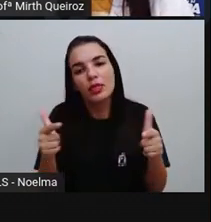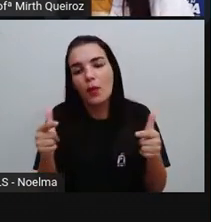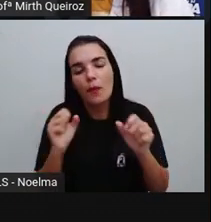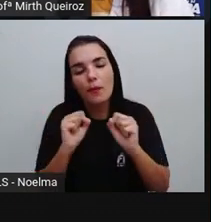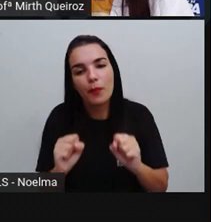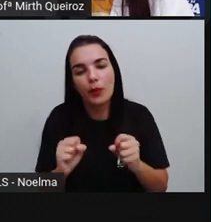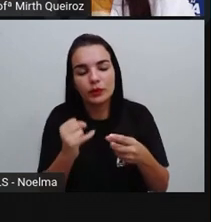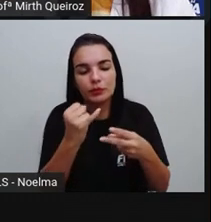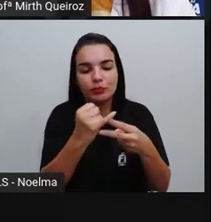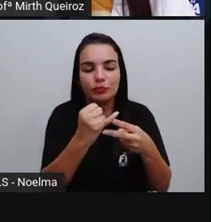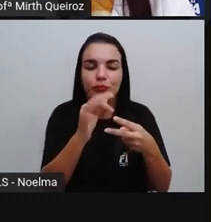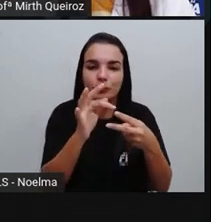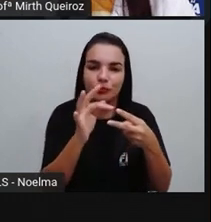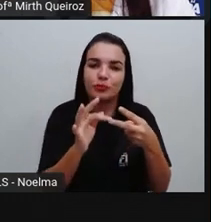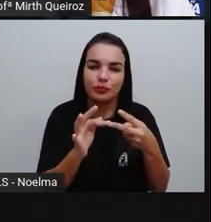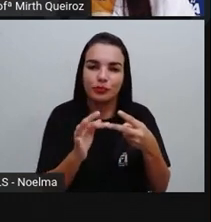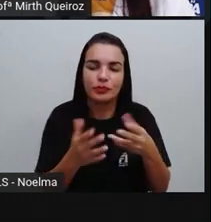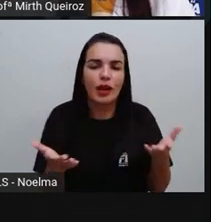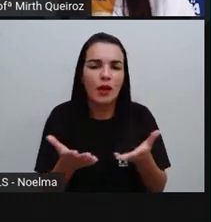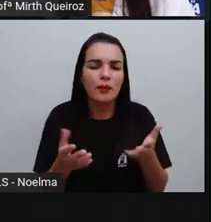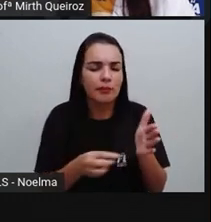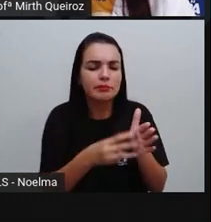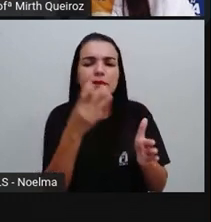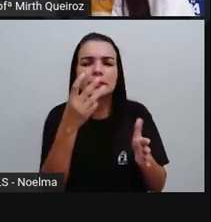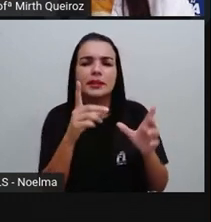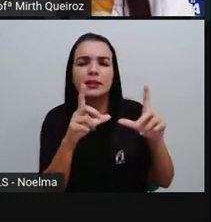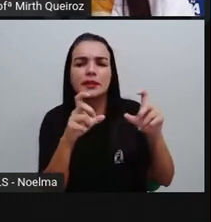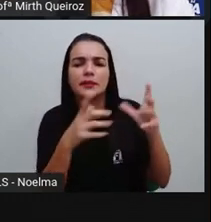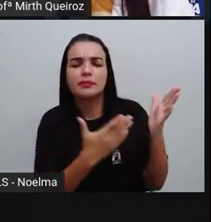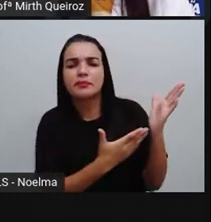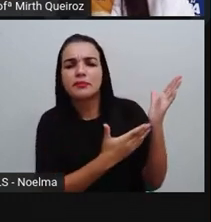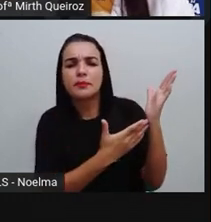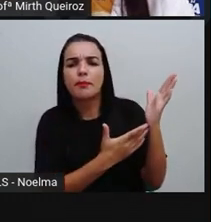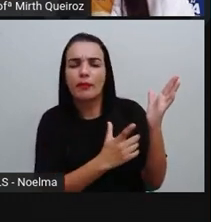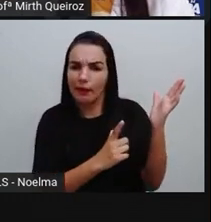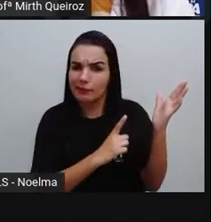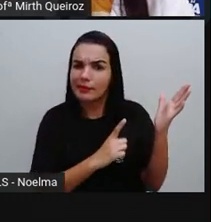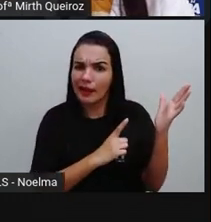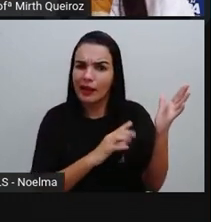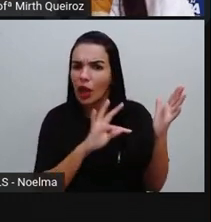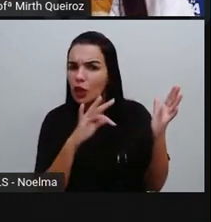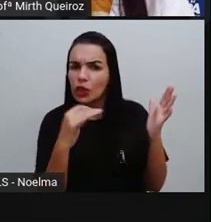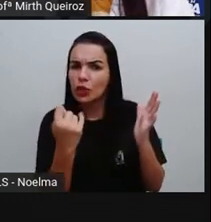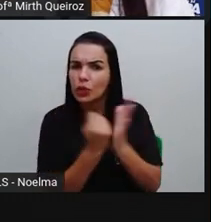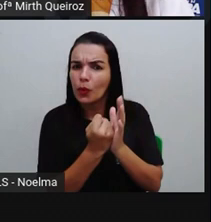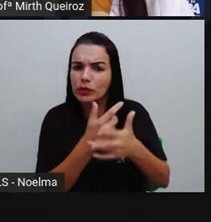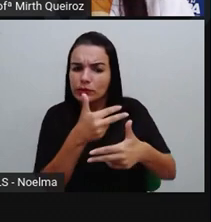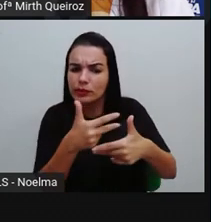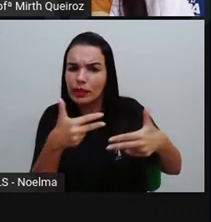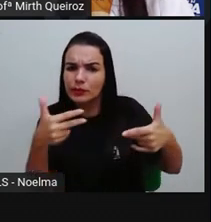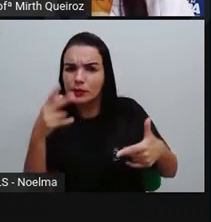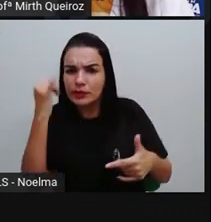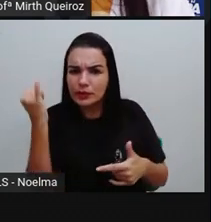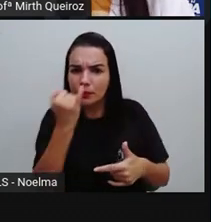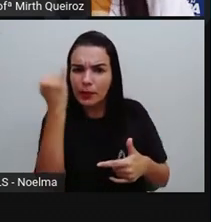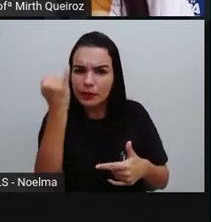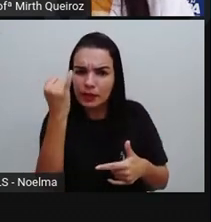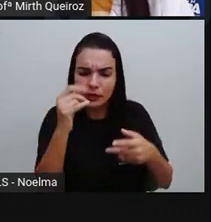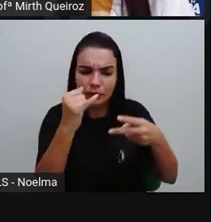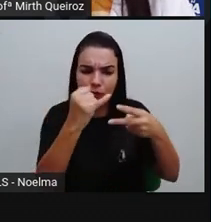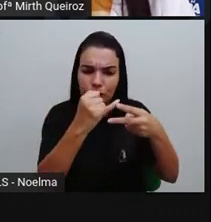considerada um polígono. E essa terceira figura? Vamos ver se ela apresenta todas as propriedades de polígono?